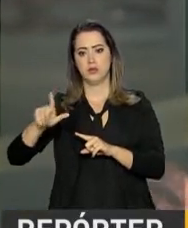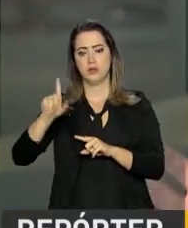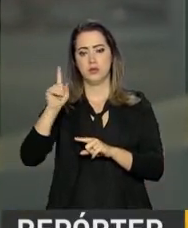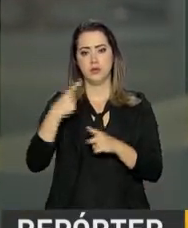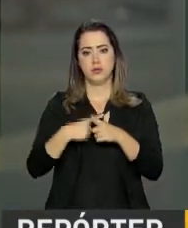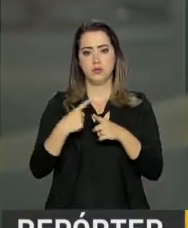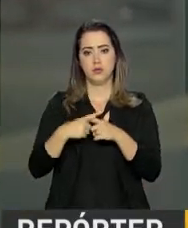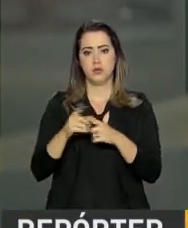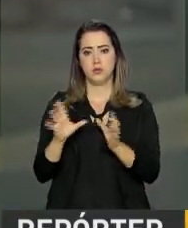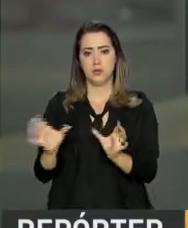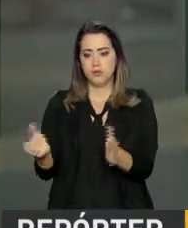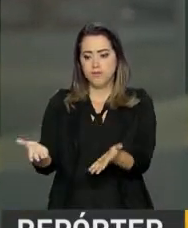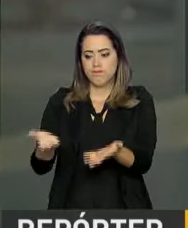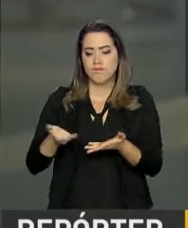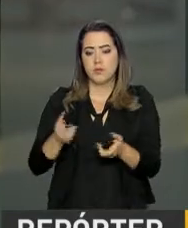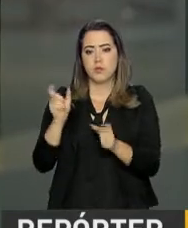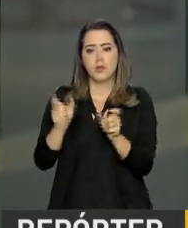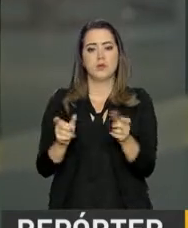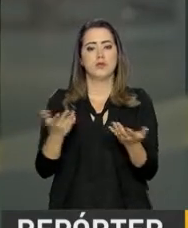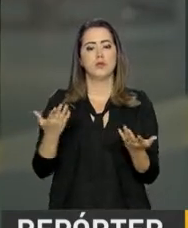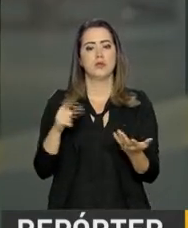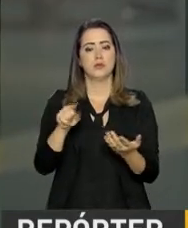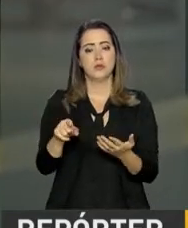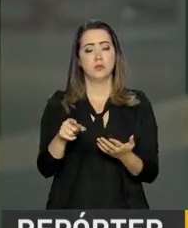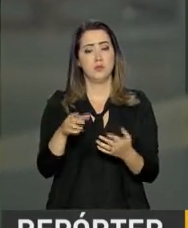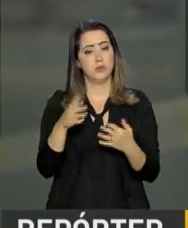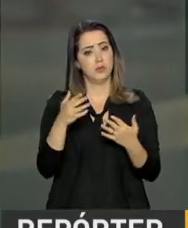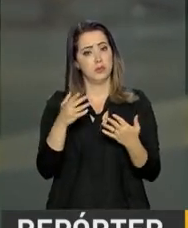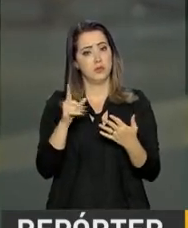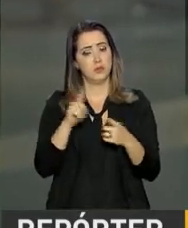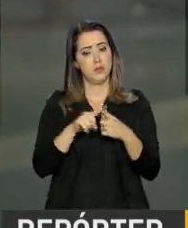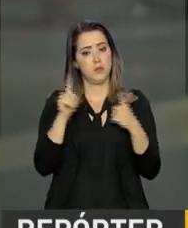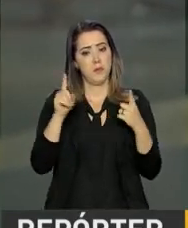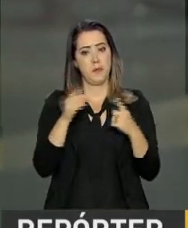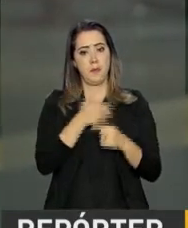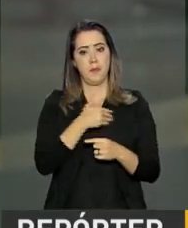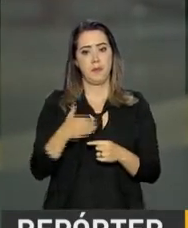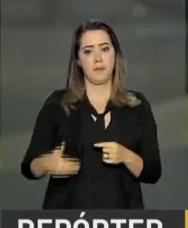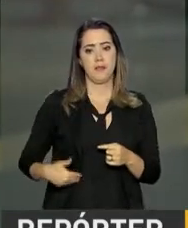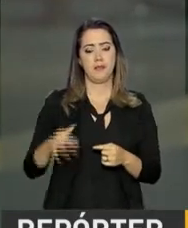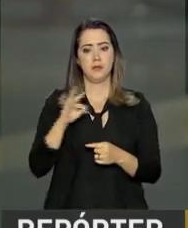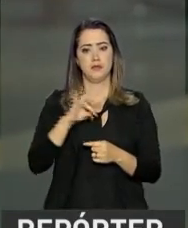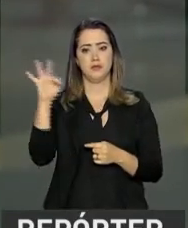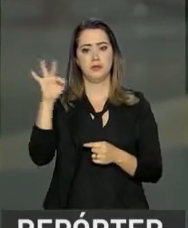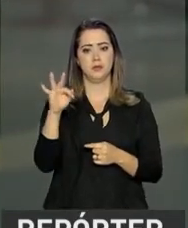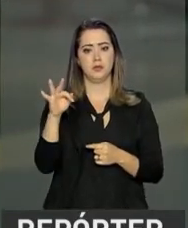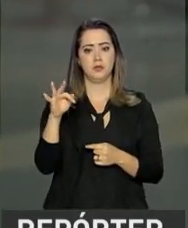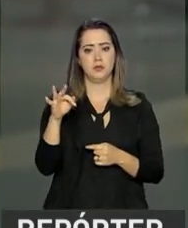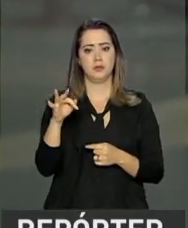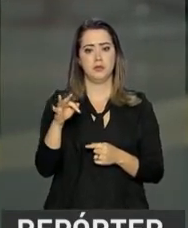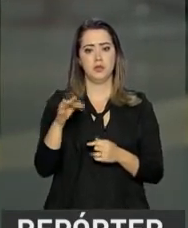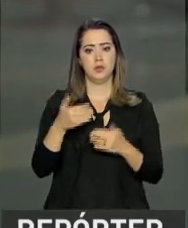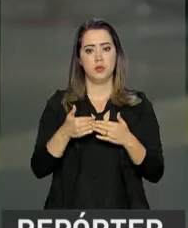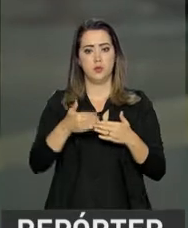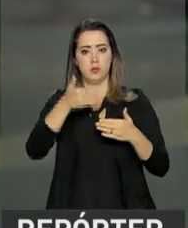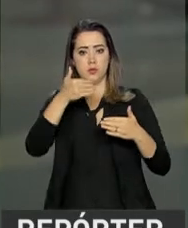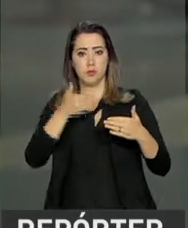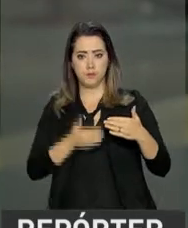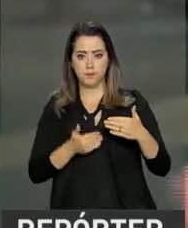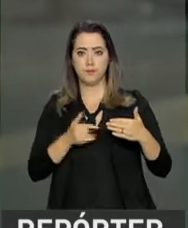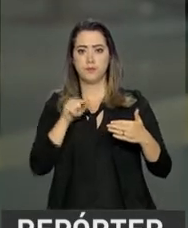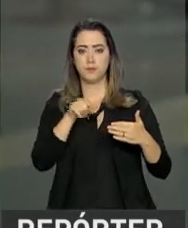porque estão diretamente com o refugiado na ponta para a acolhida. Mas o governo federal não está ausente dessa